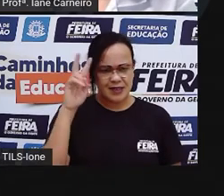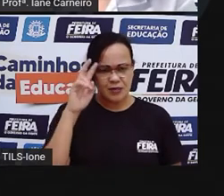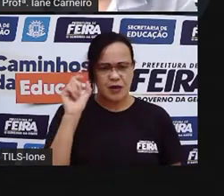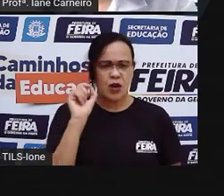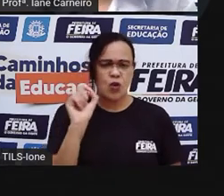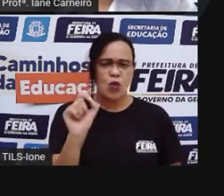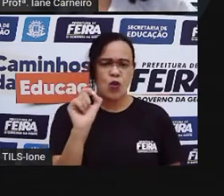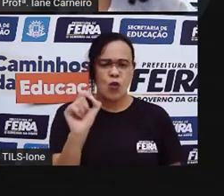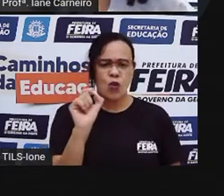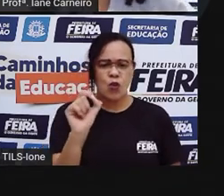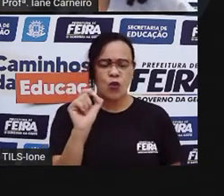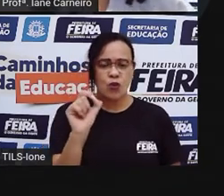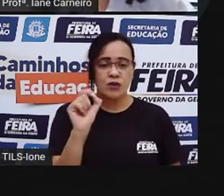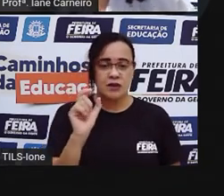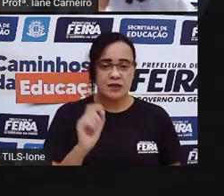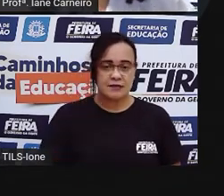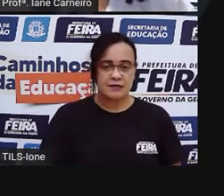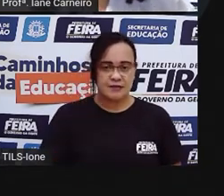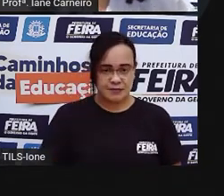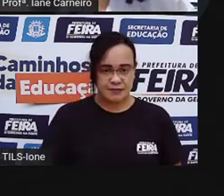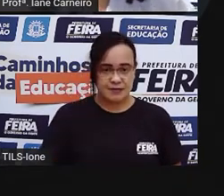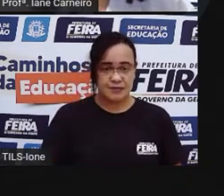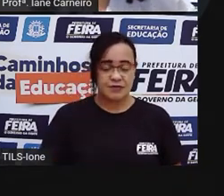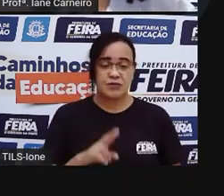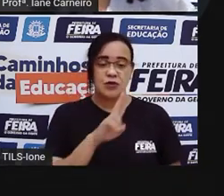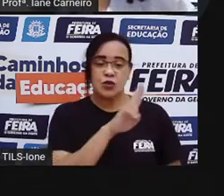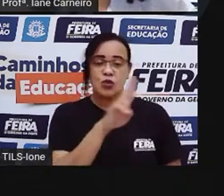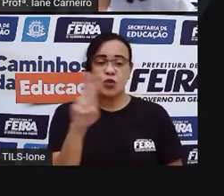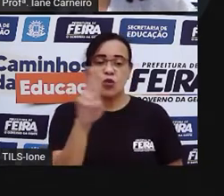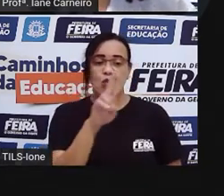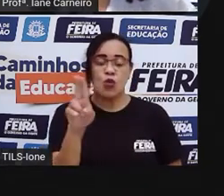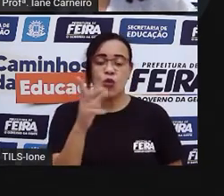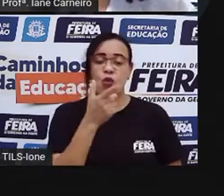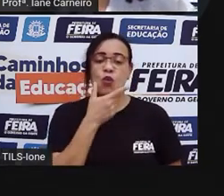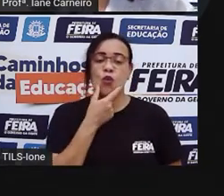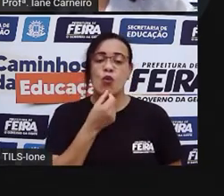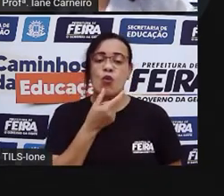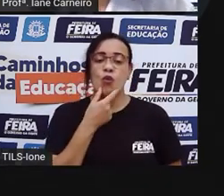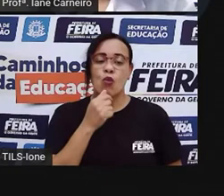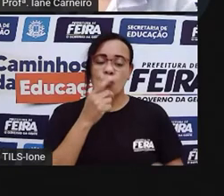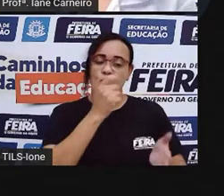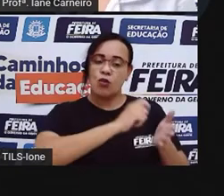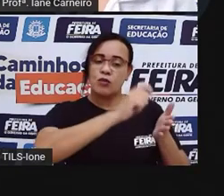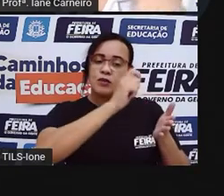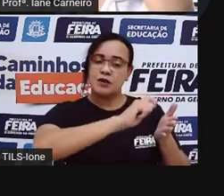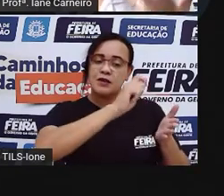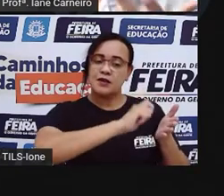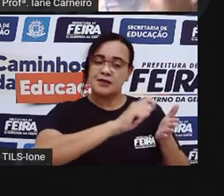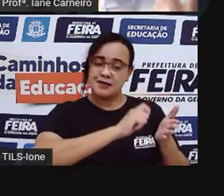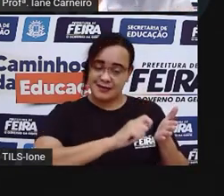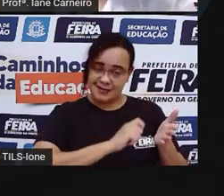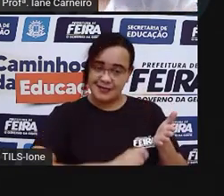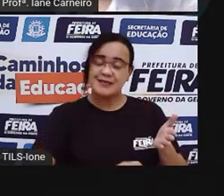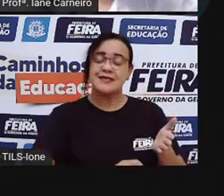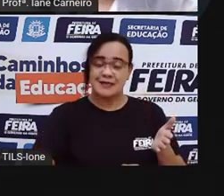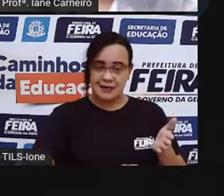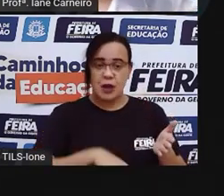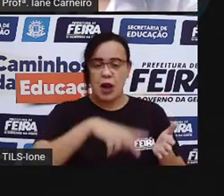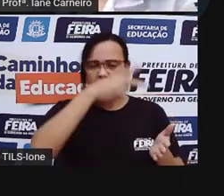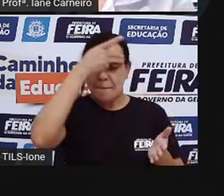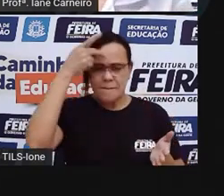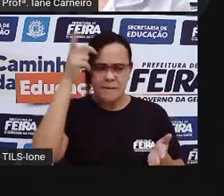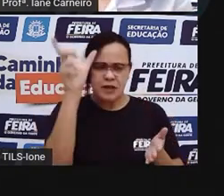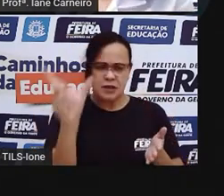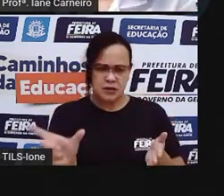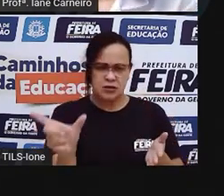É o que que está escrito aí, ó José Paulo Paz É o nome Do autor Certo?